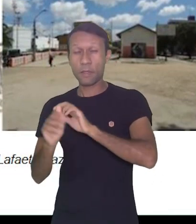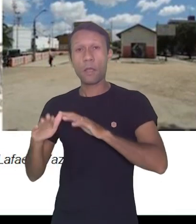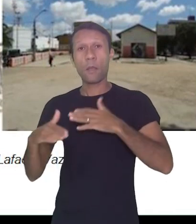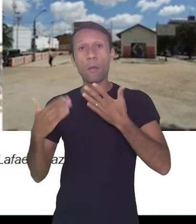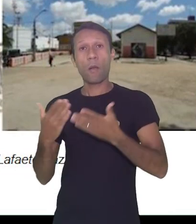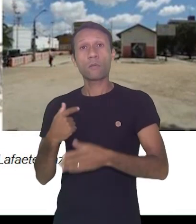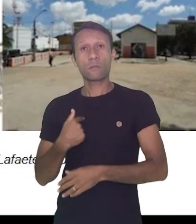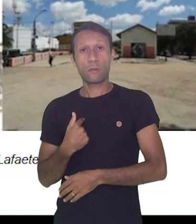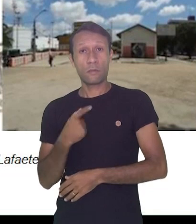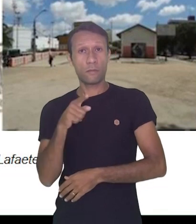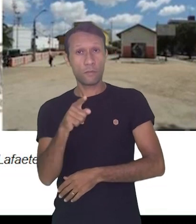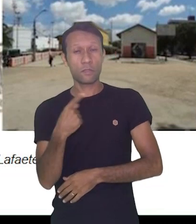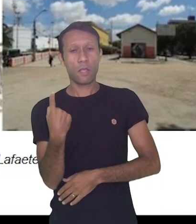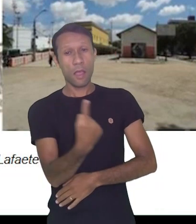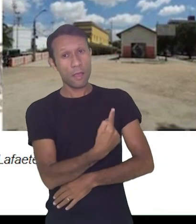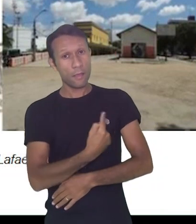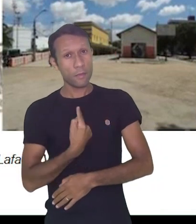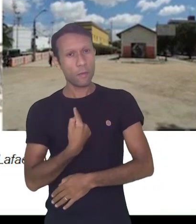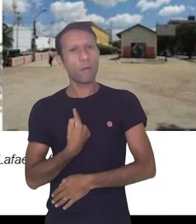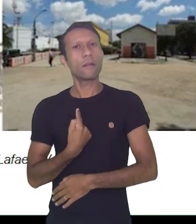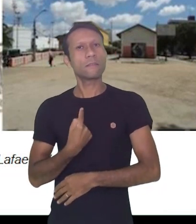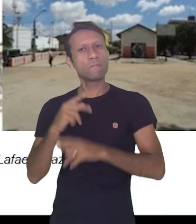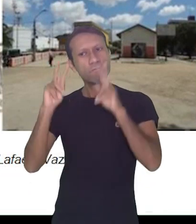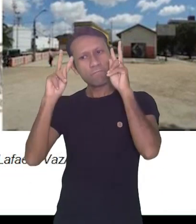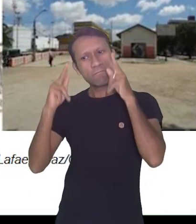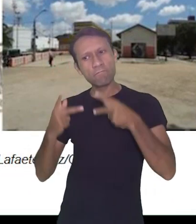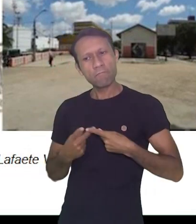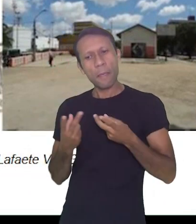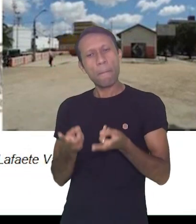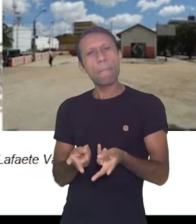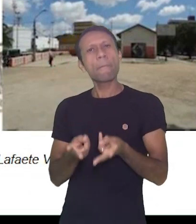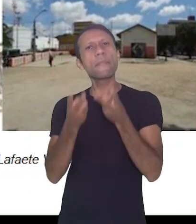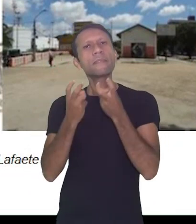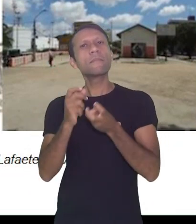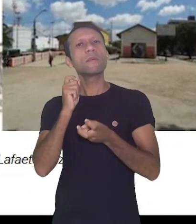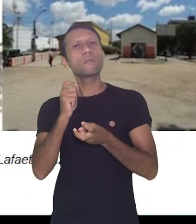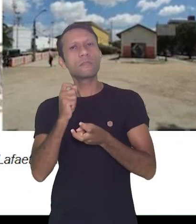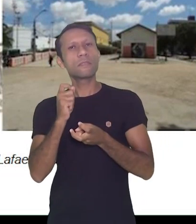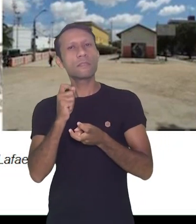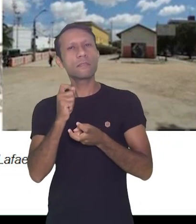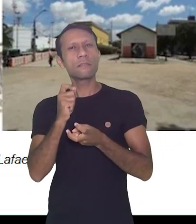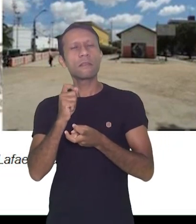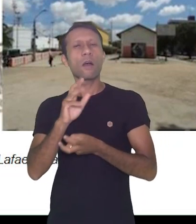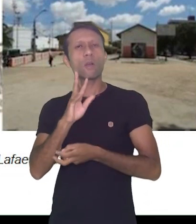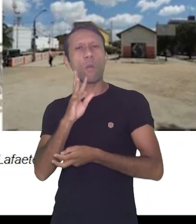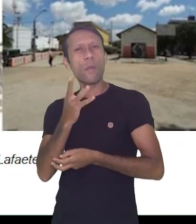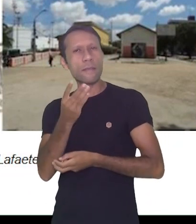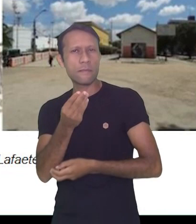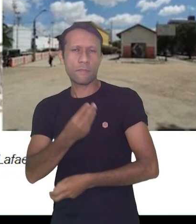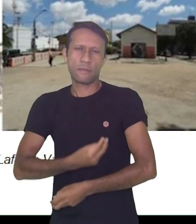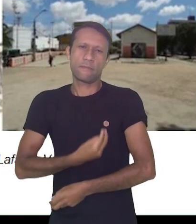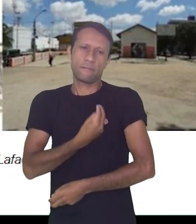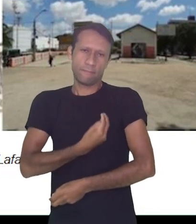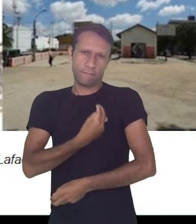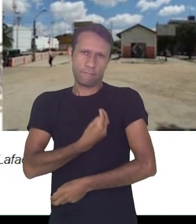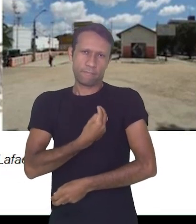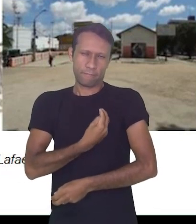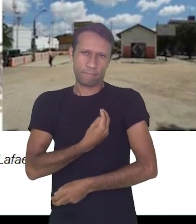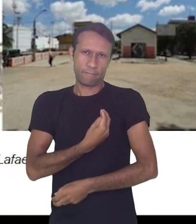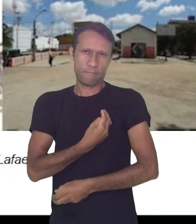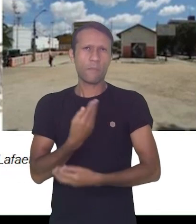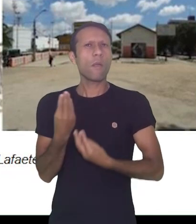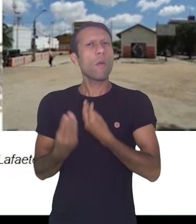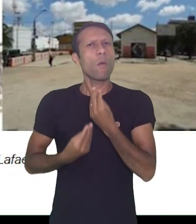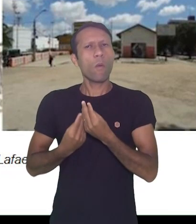nós, seres humanos, percebemos por meio dos nossos sentidos e nossos conhecimentos de vida. E como será que esse